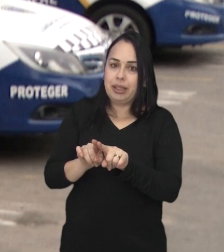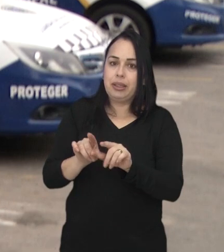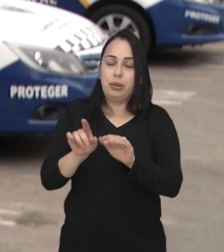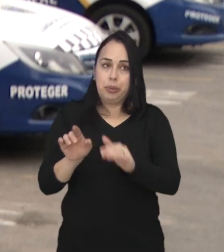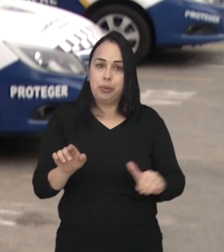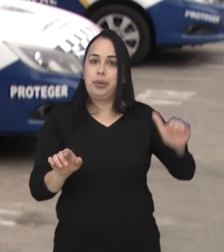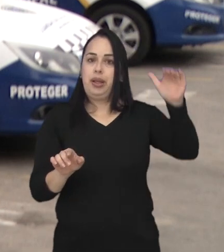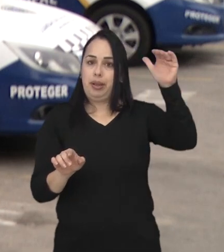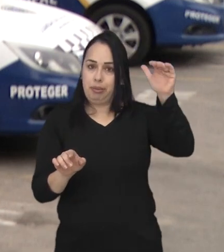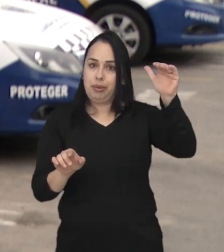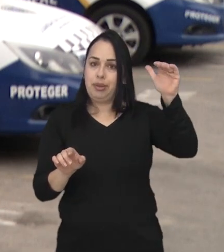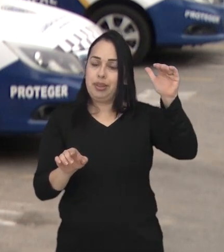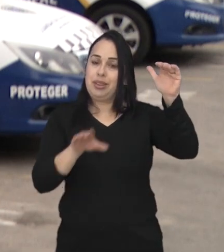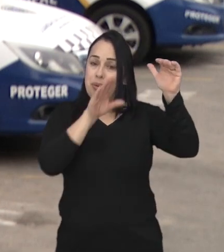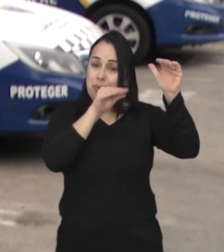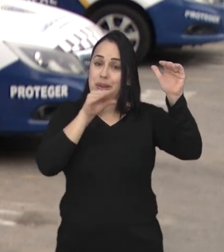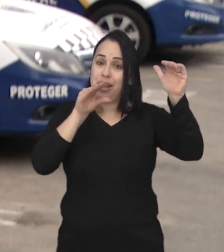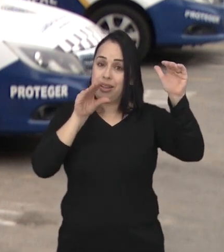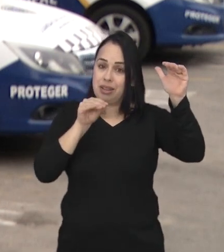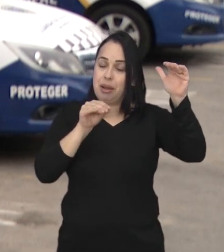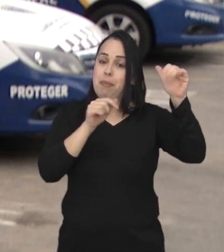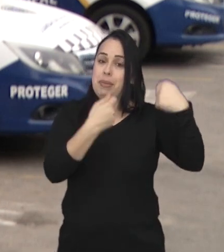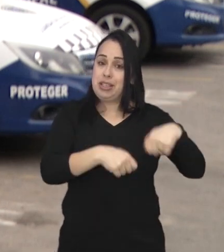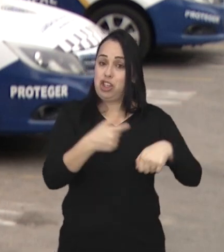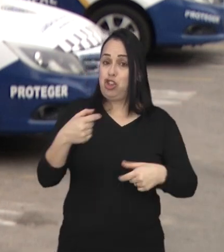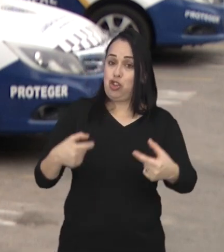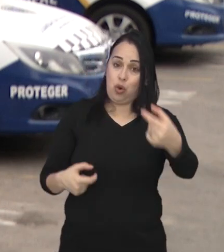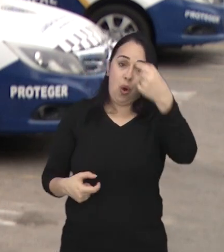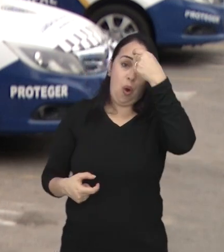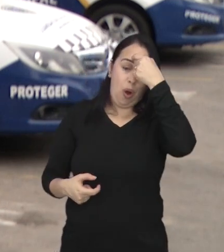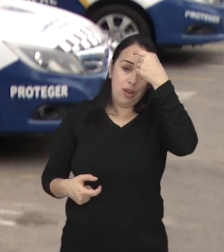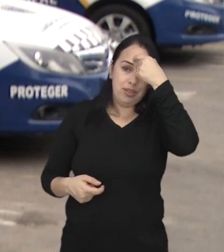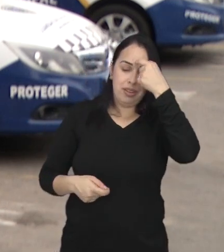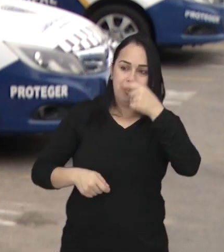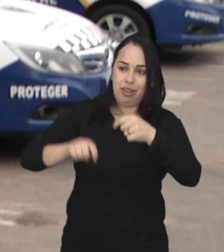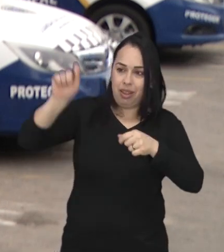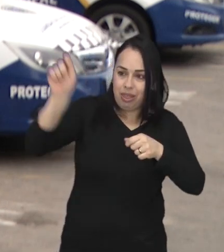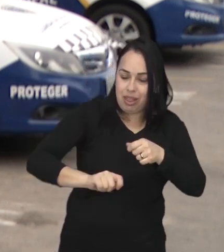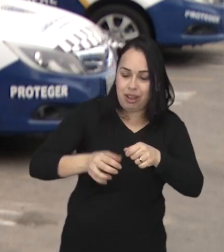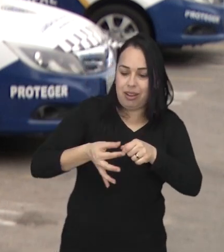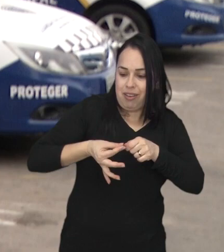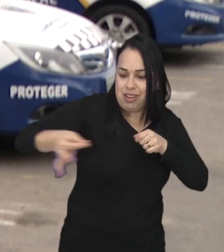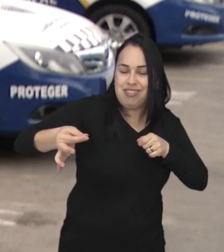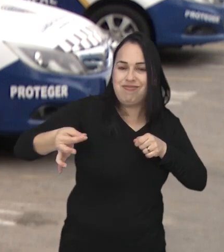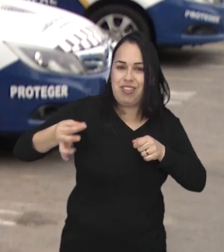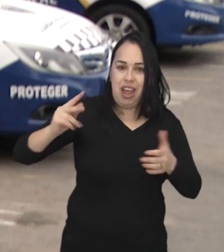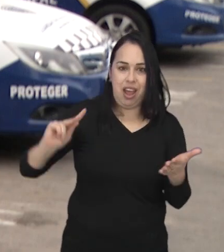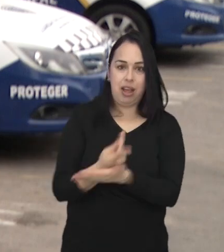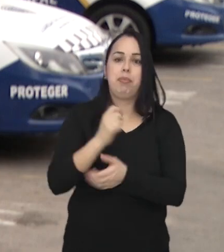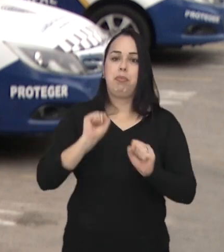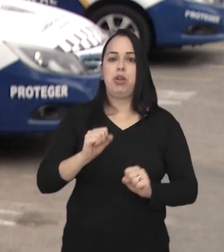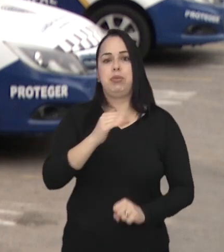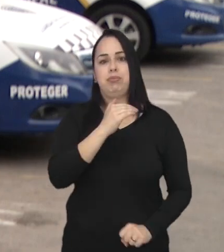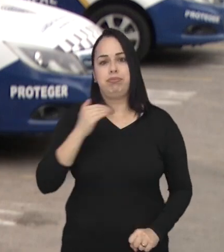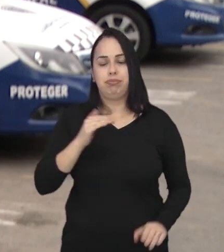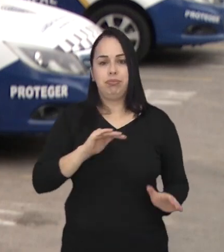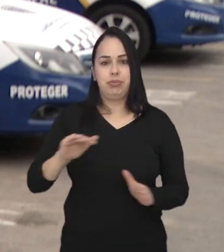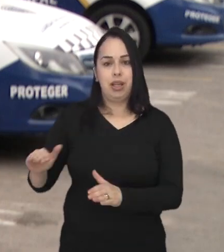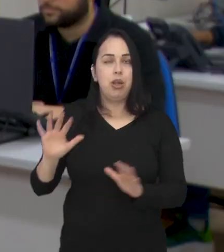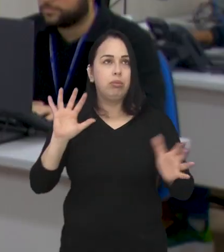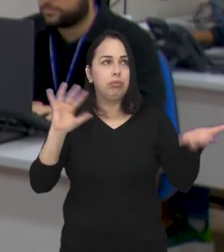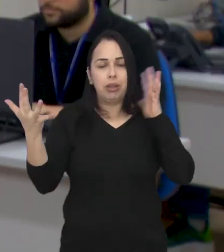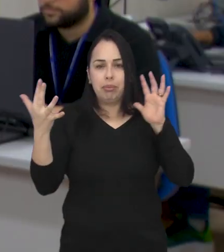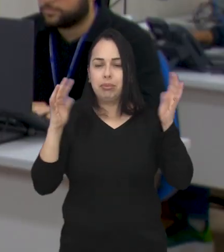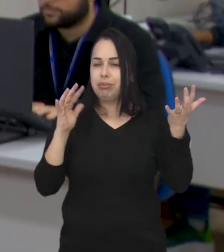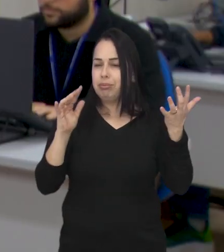mas também os adultos e os adolescentes terem consciência que podem causar acidentes até fatais.